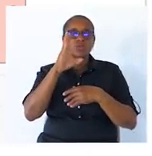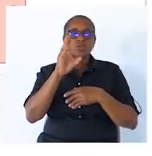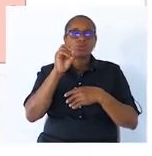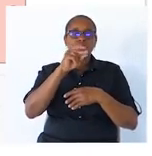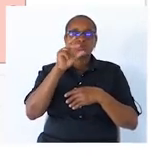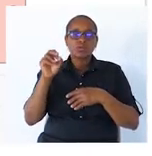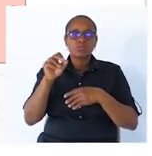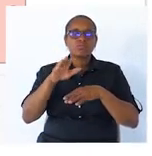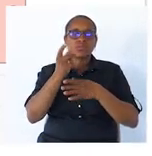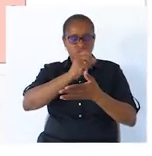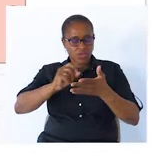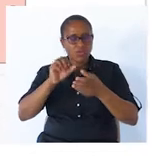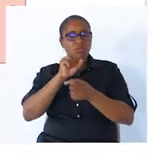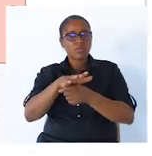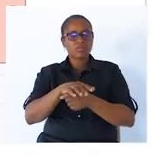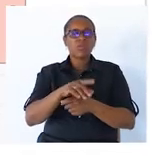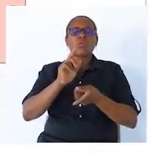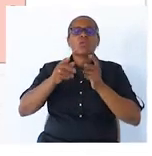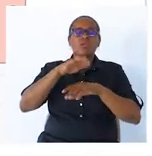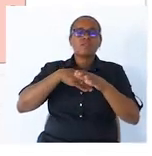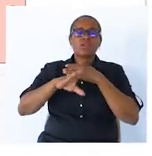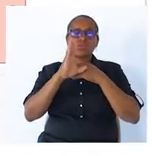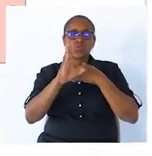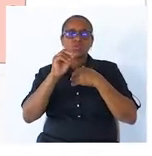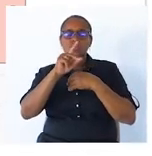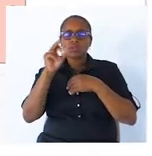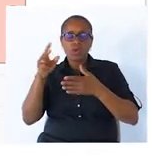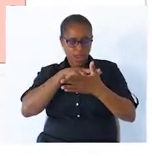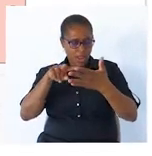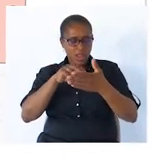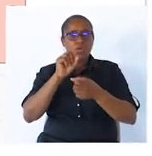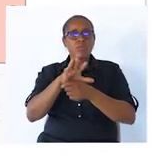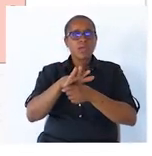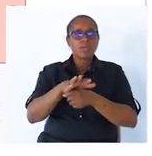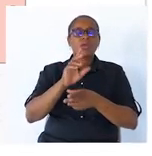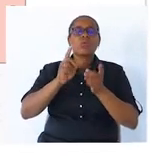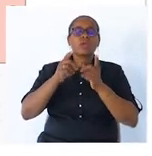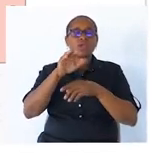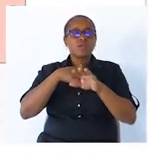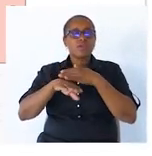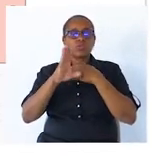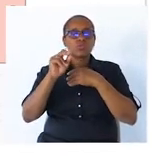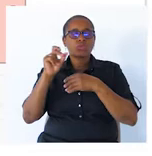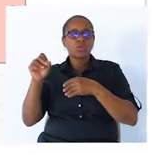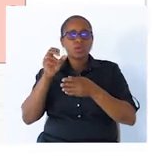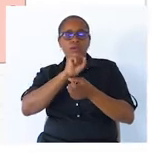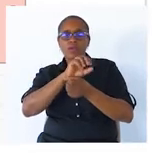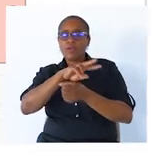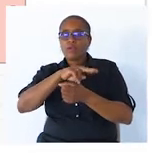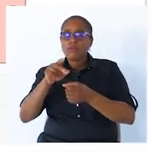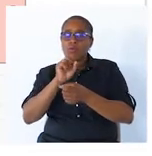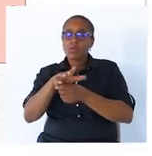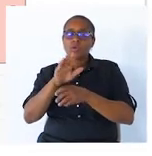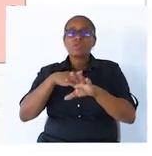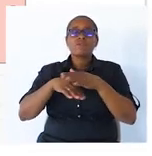O que fez o João? Leu o e-mail. O que fez o João? Enviou o e-mail. E o que fez o Duarte?